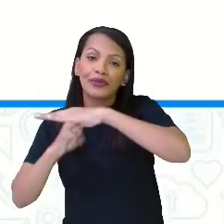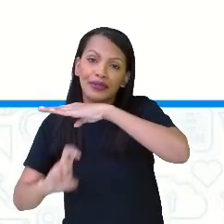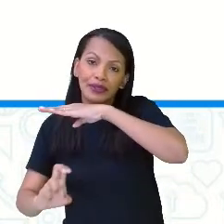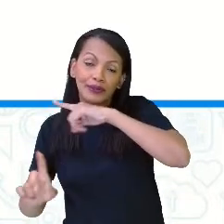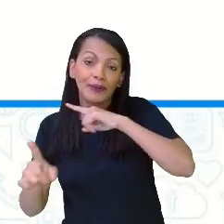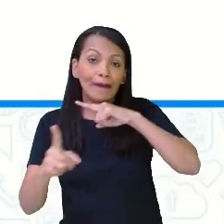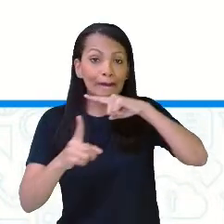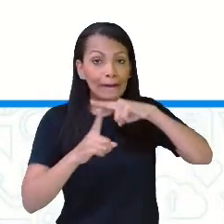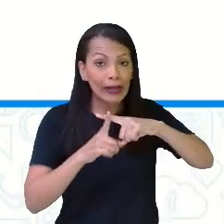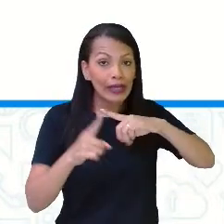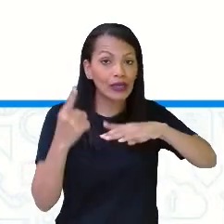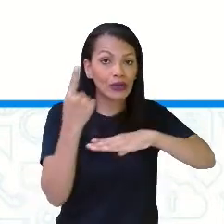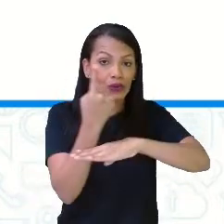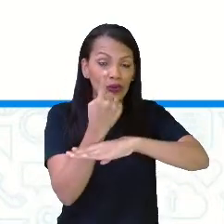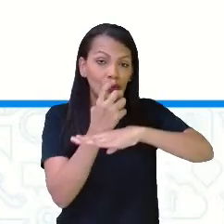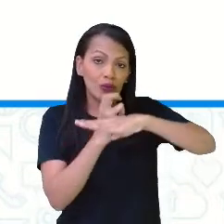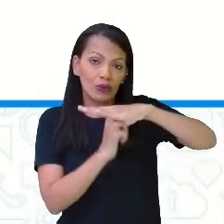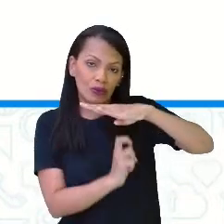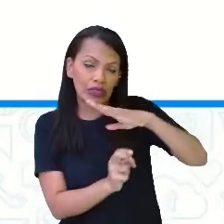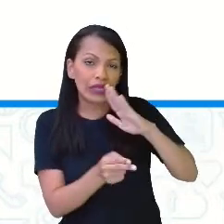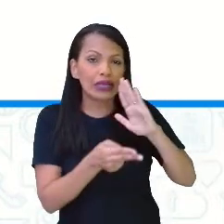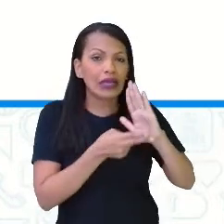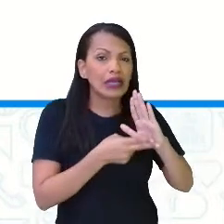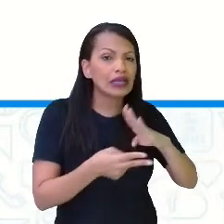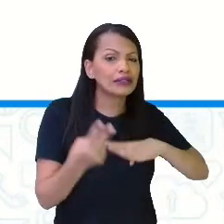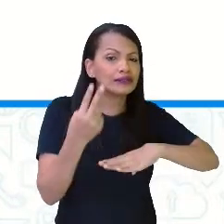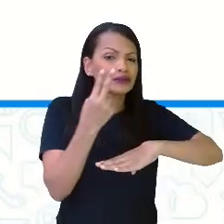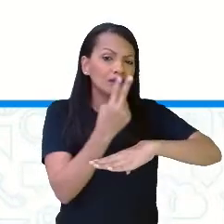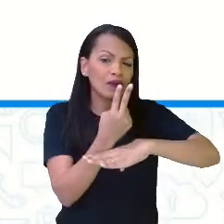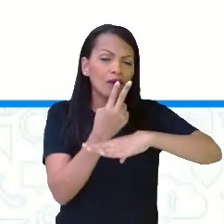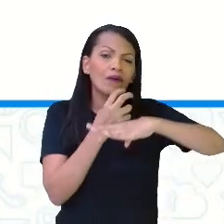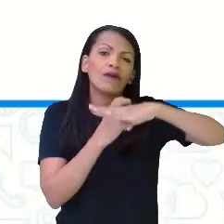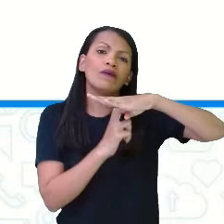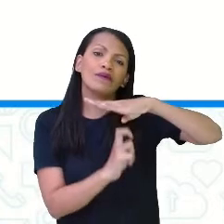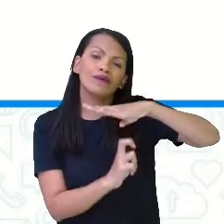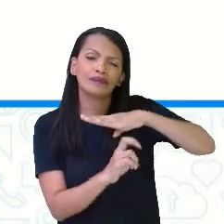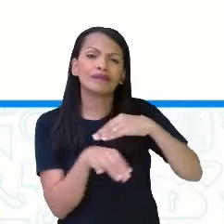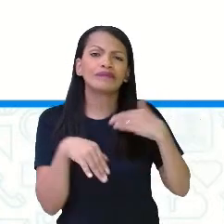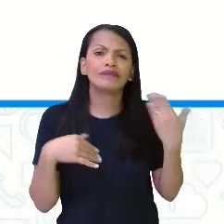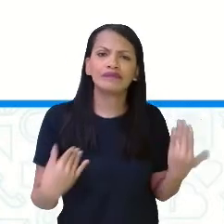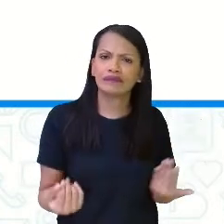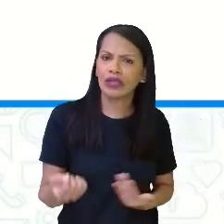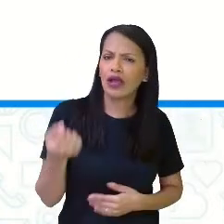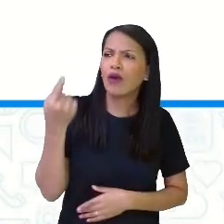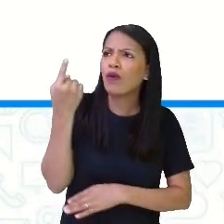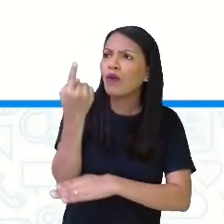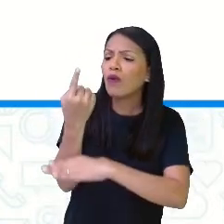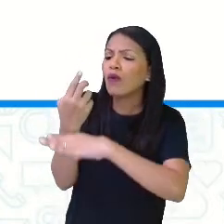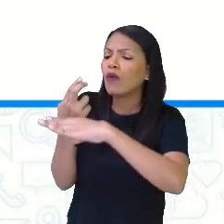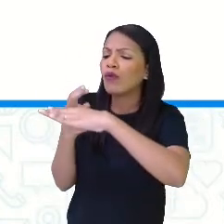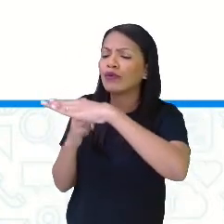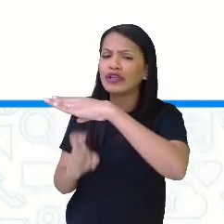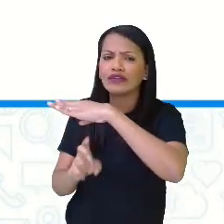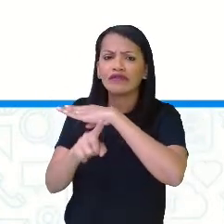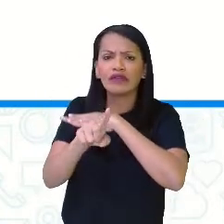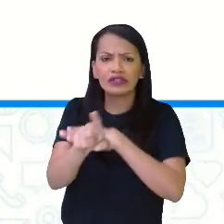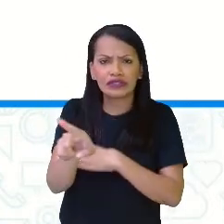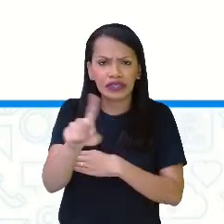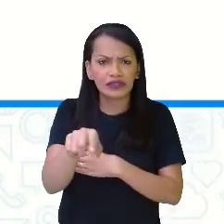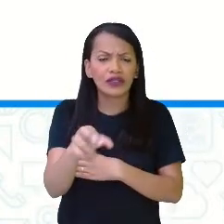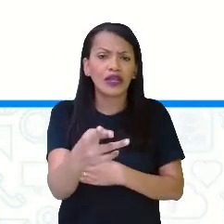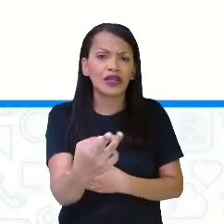E aí? Em um quinto, vocês disseram que era 4 estudantes. Em dois quintos, são quantos